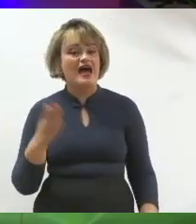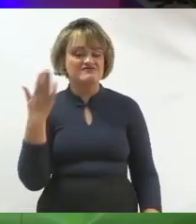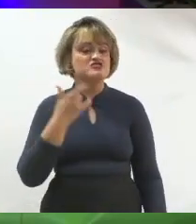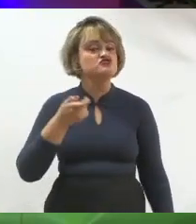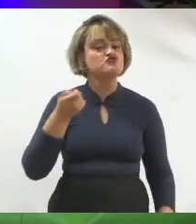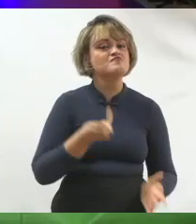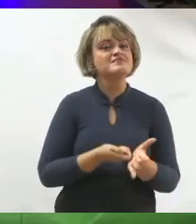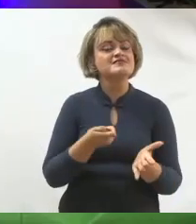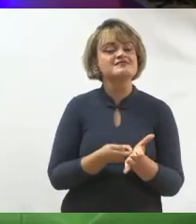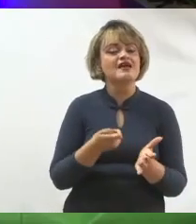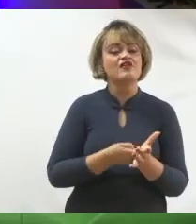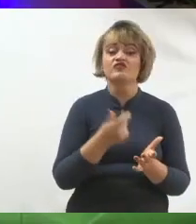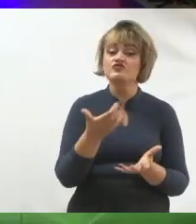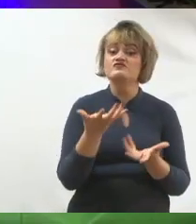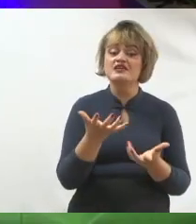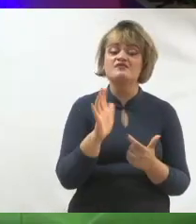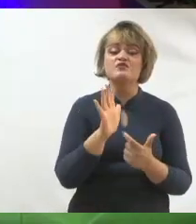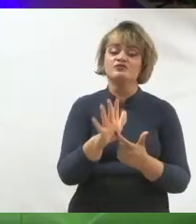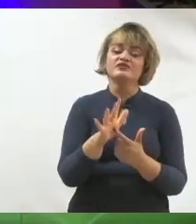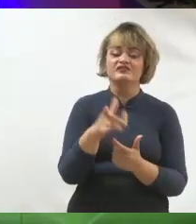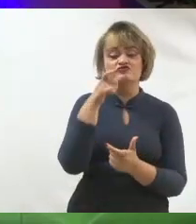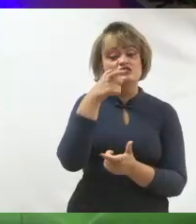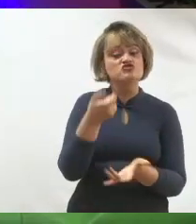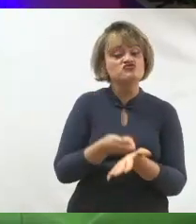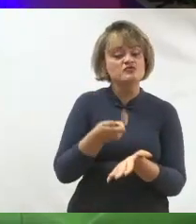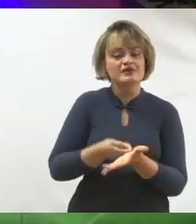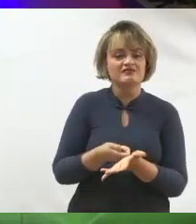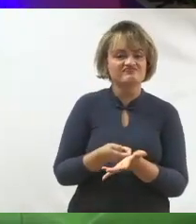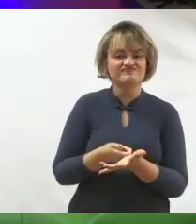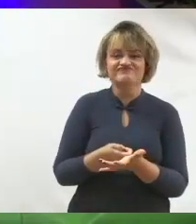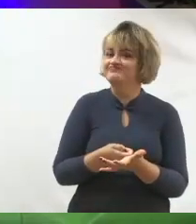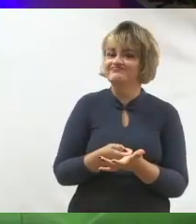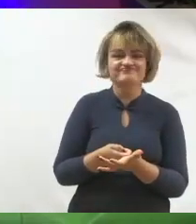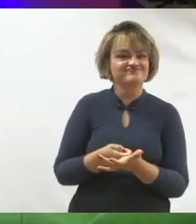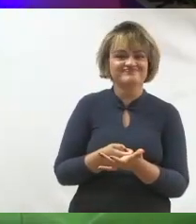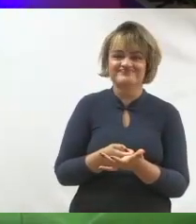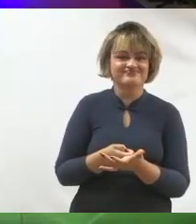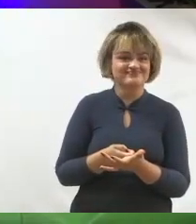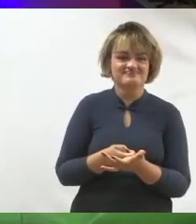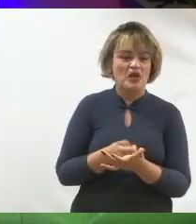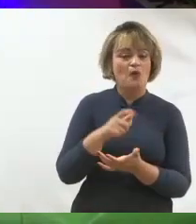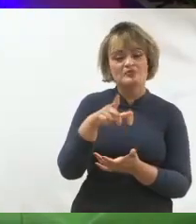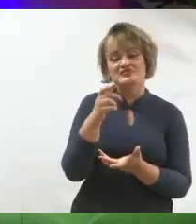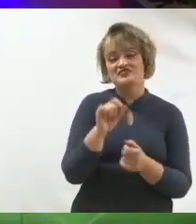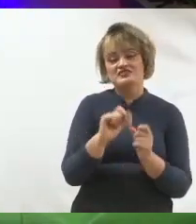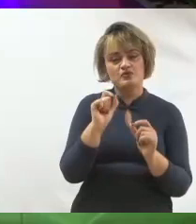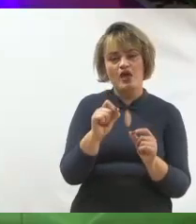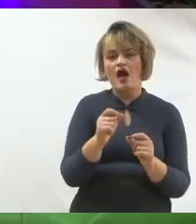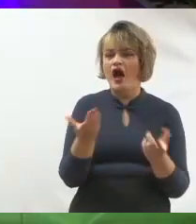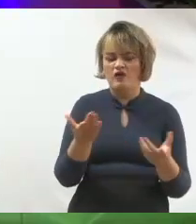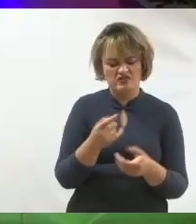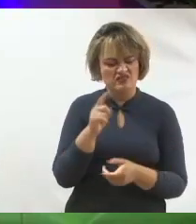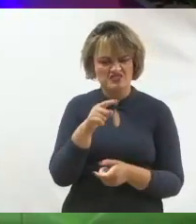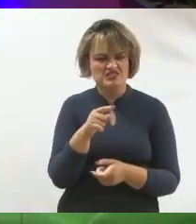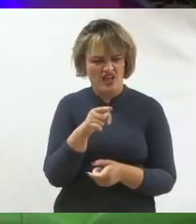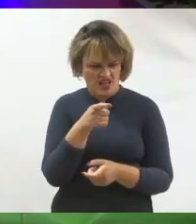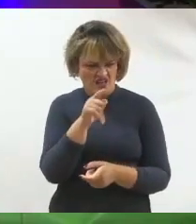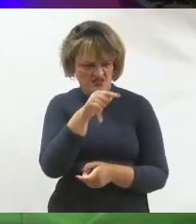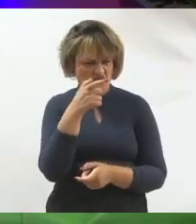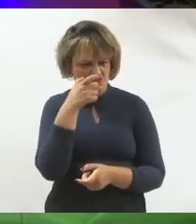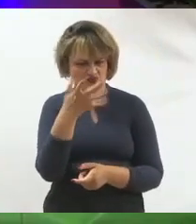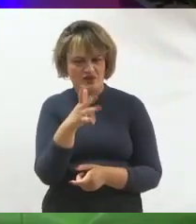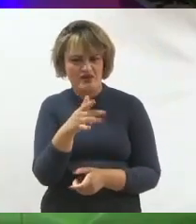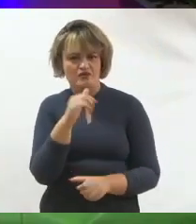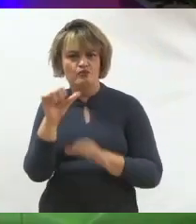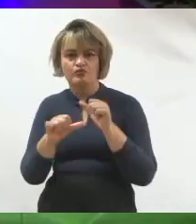do usuário o que a gente quer e ele tem que assistir. Porque agora ele não tinha opção, mas agora ele tem. Agora, inclusive, ele